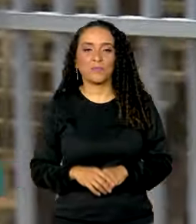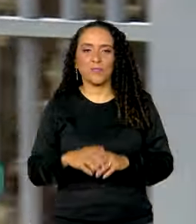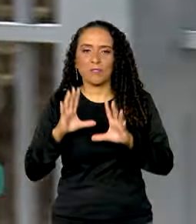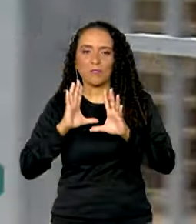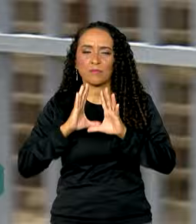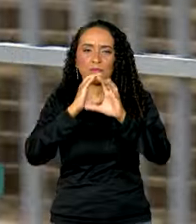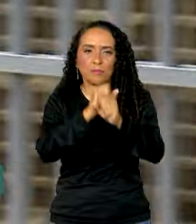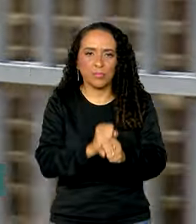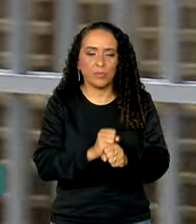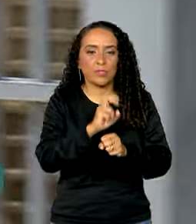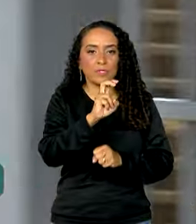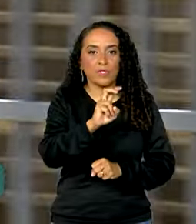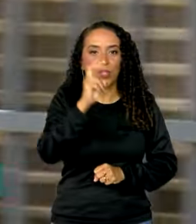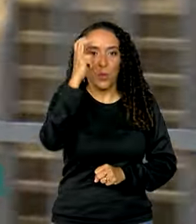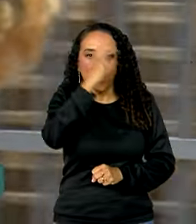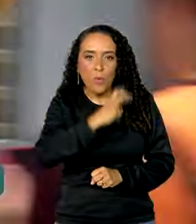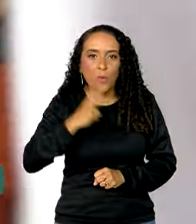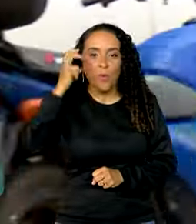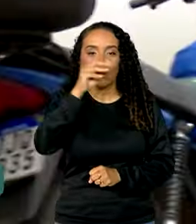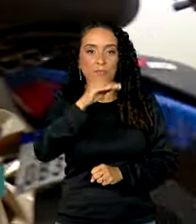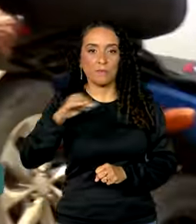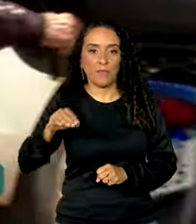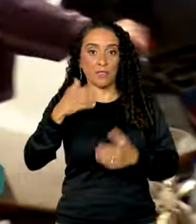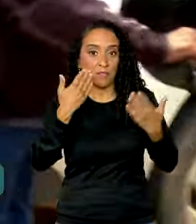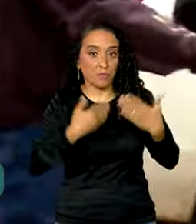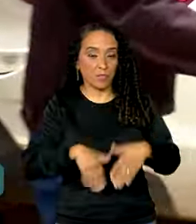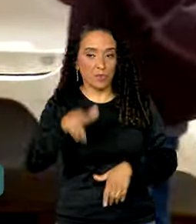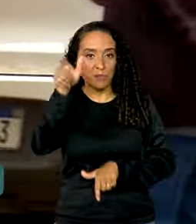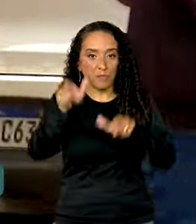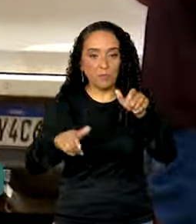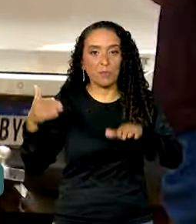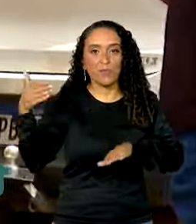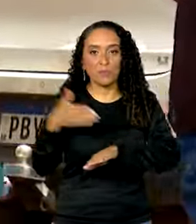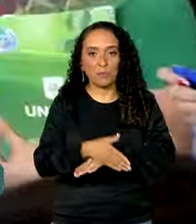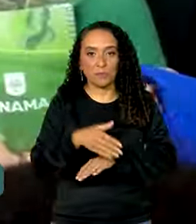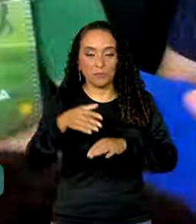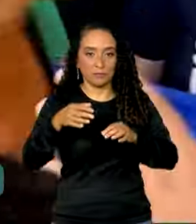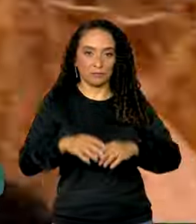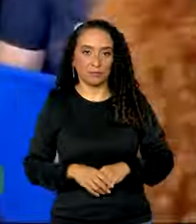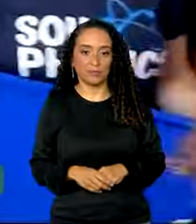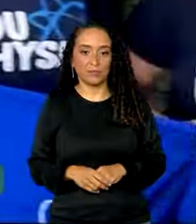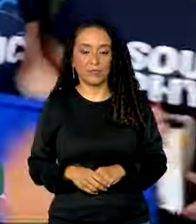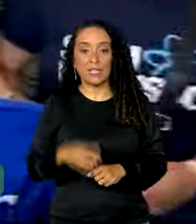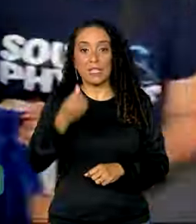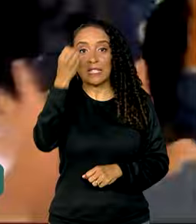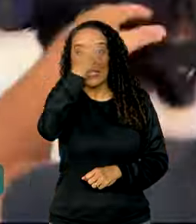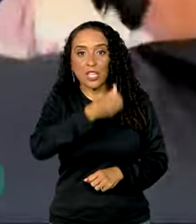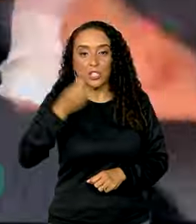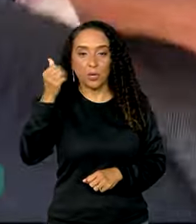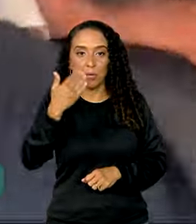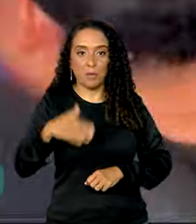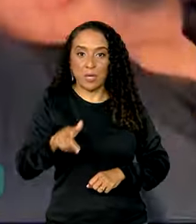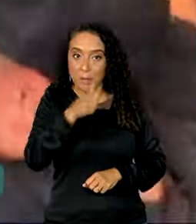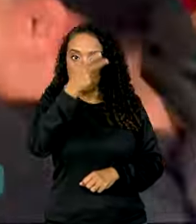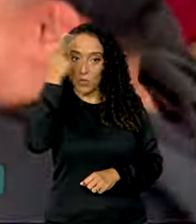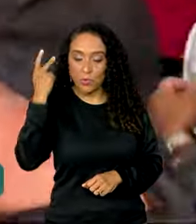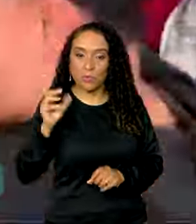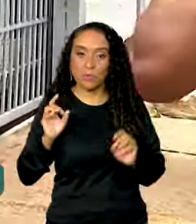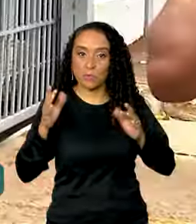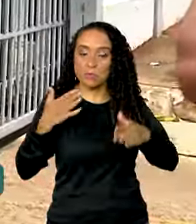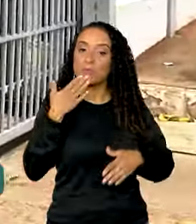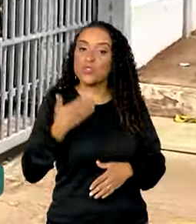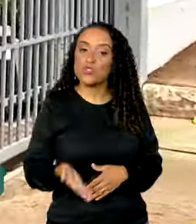todo, foram 5 horas e meia de provas para os participantes regulares e 6 horas e meia para aqueles que